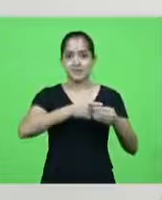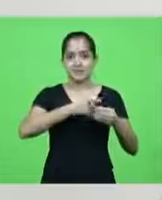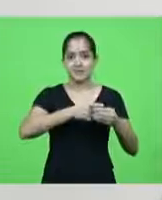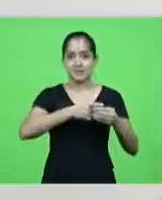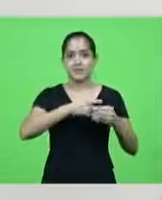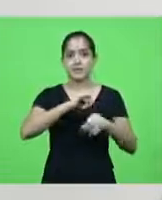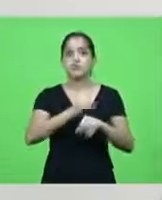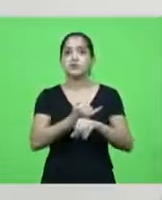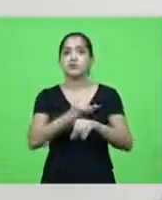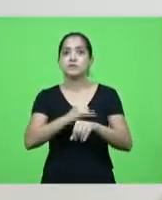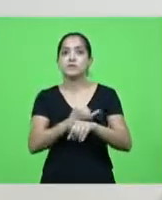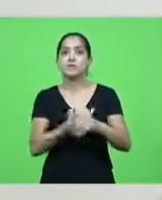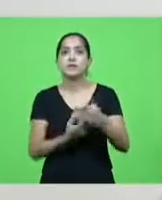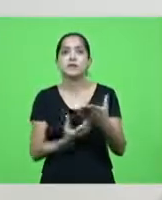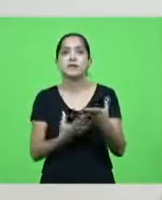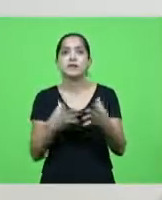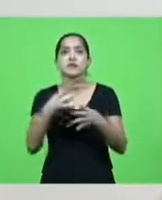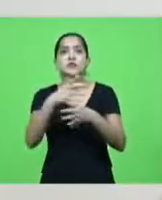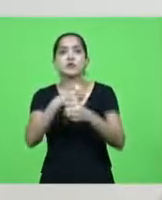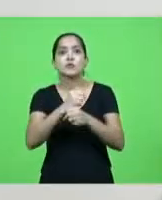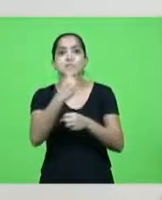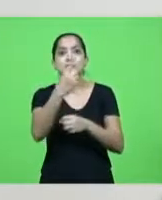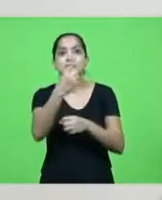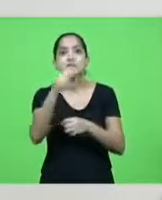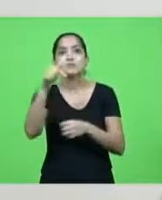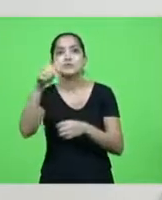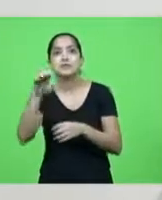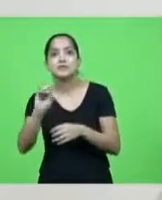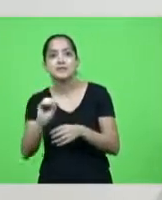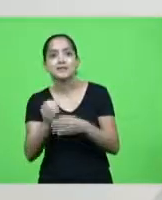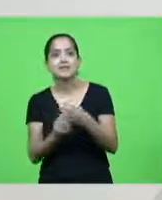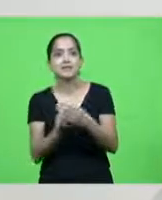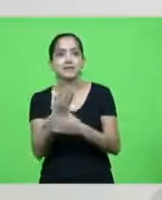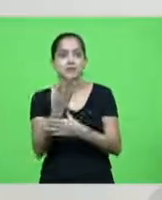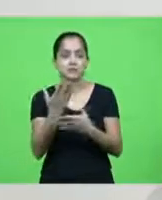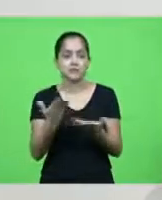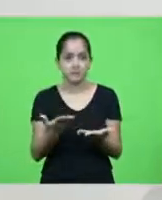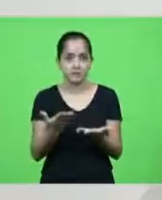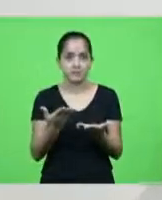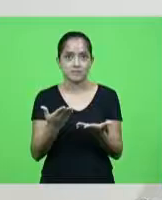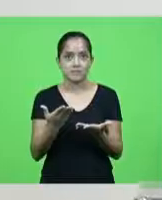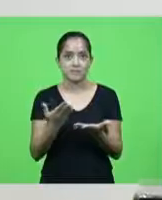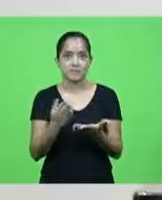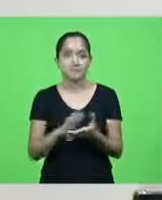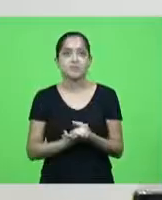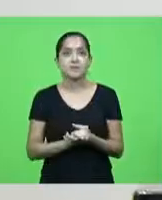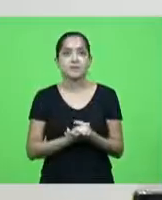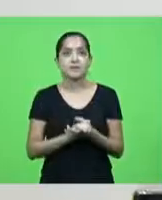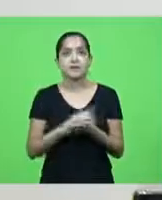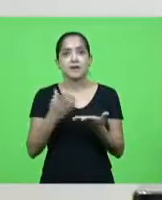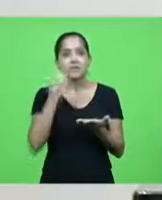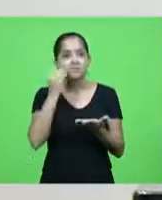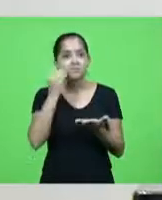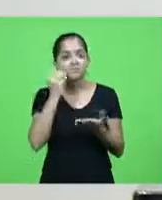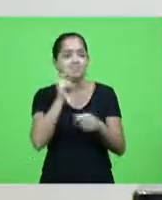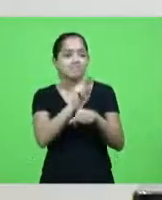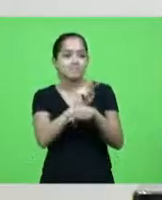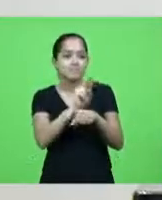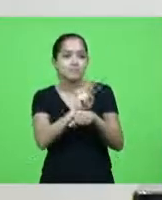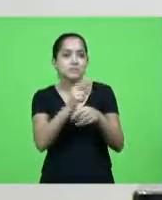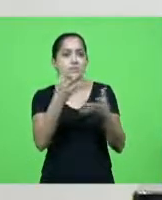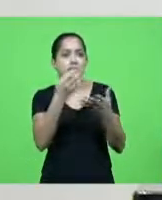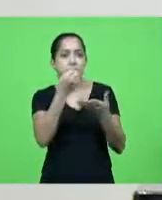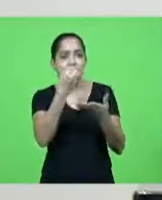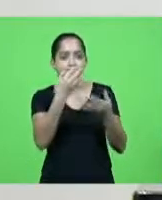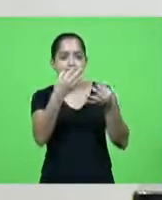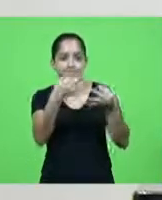completando 170 anos é claro Joinville que eu queria você muito mais cuidada e bela